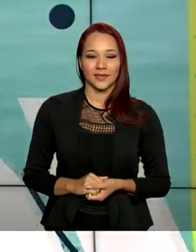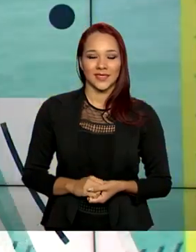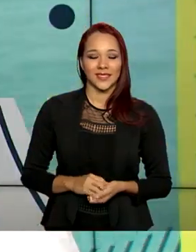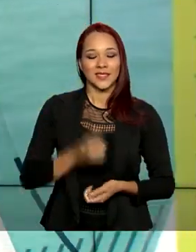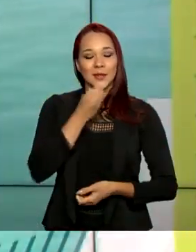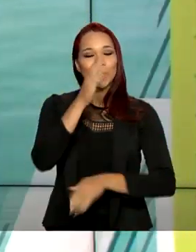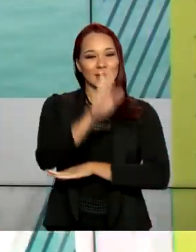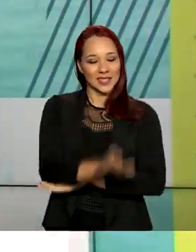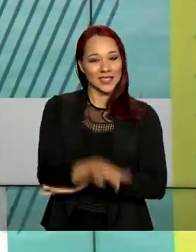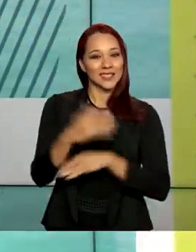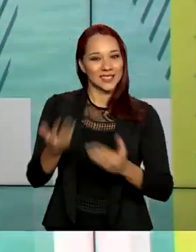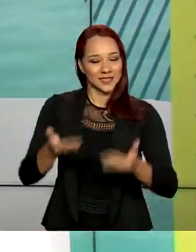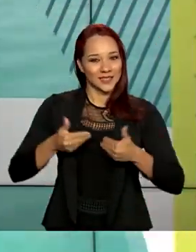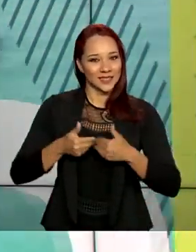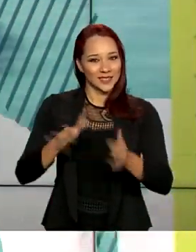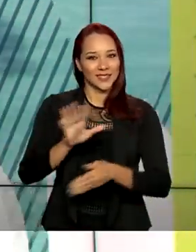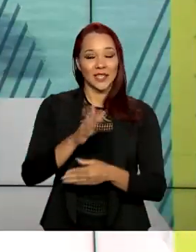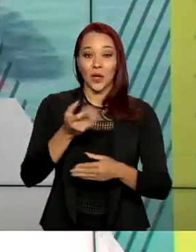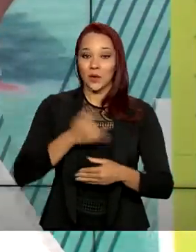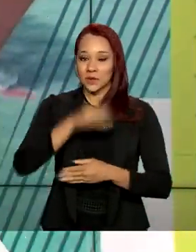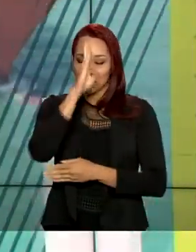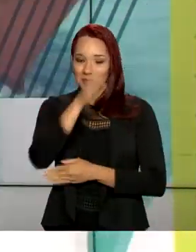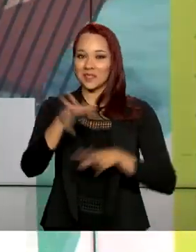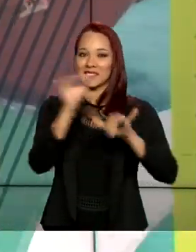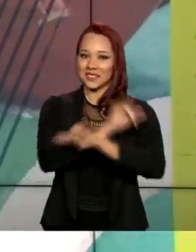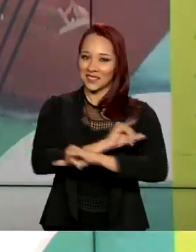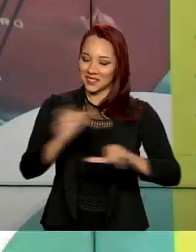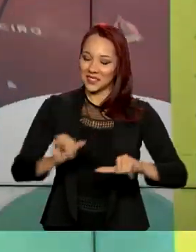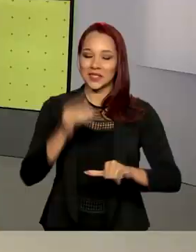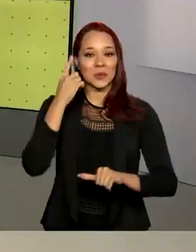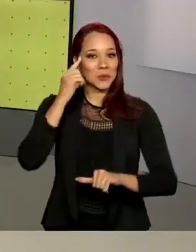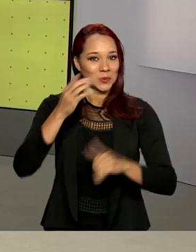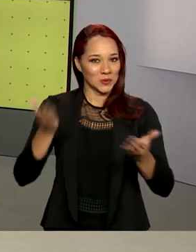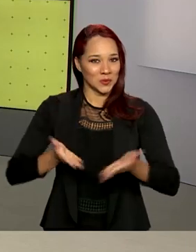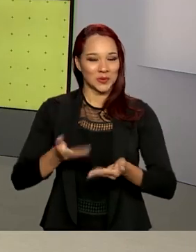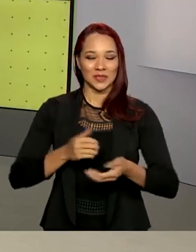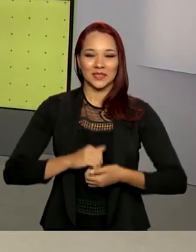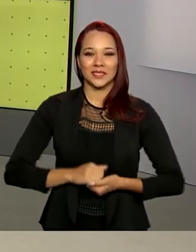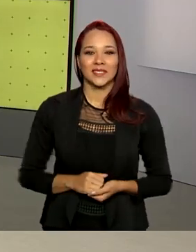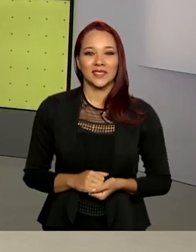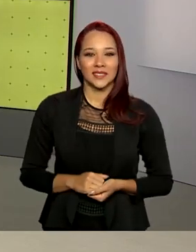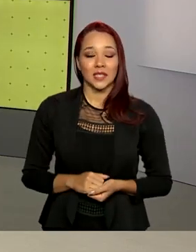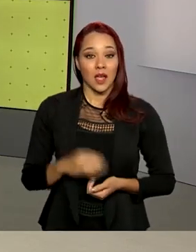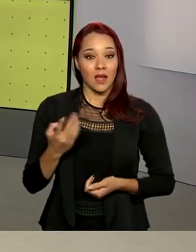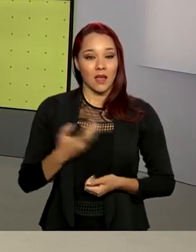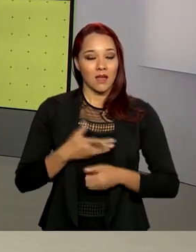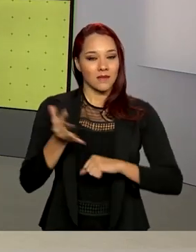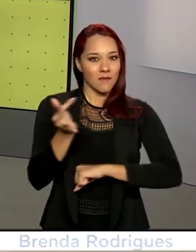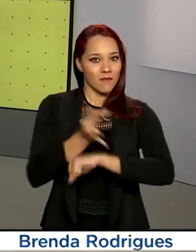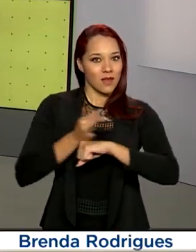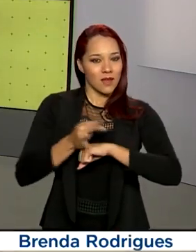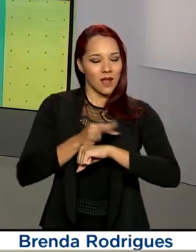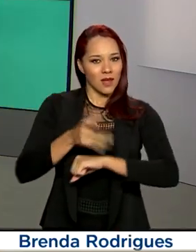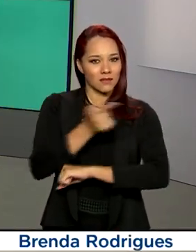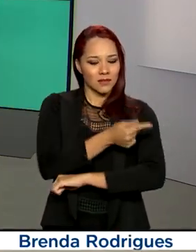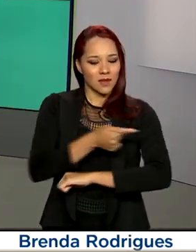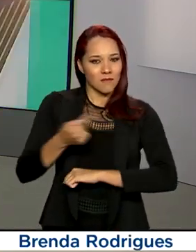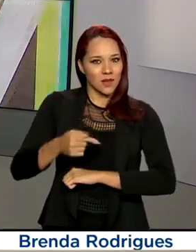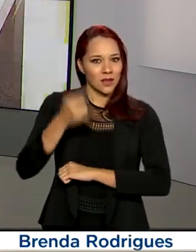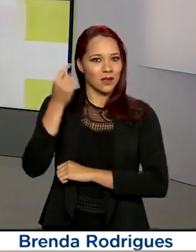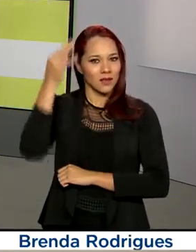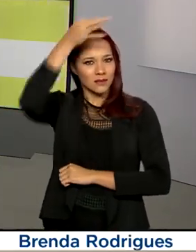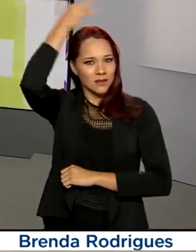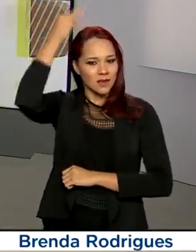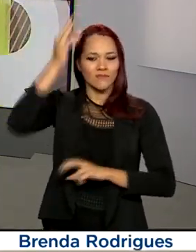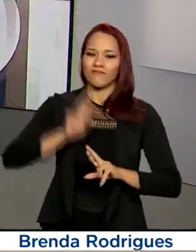Boa tarde, já estamos no ar com as principais notícias do dia. Este feriadão de Semana Santa vai ser atípico,